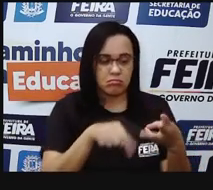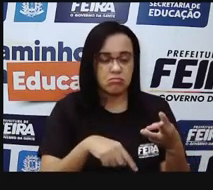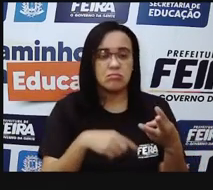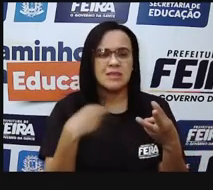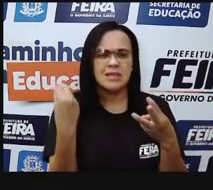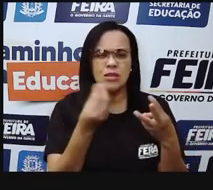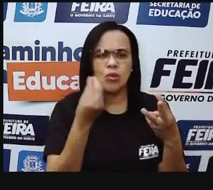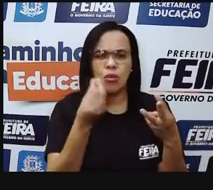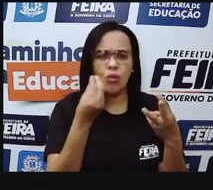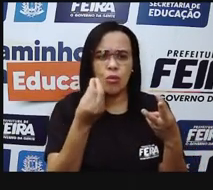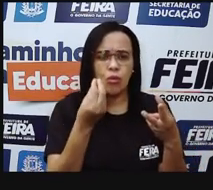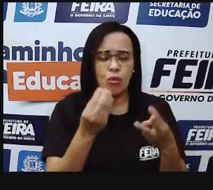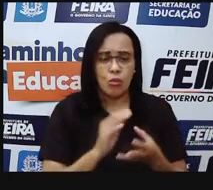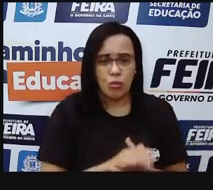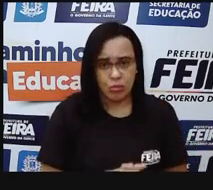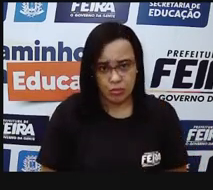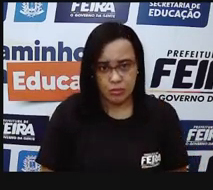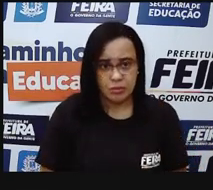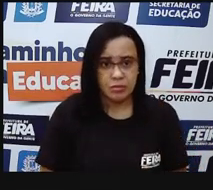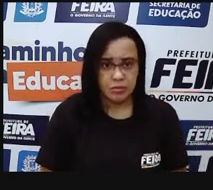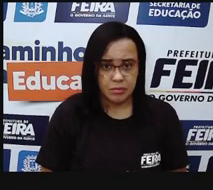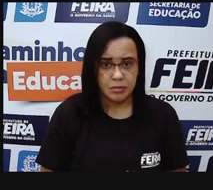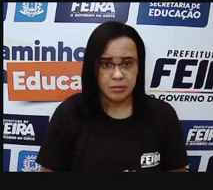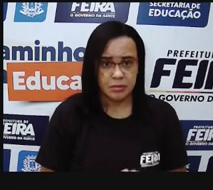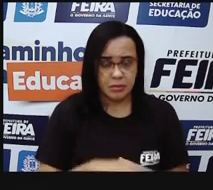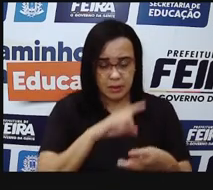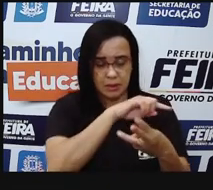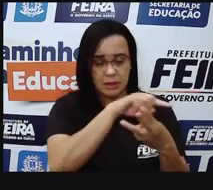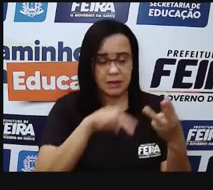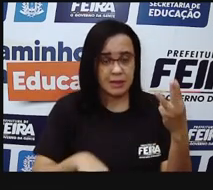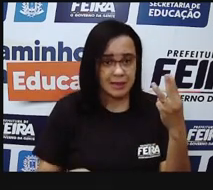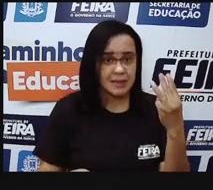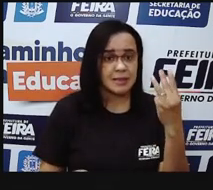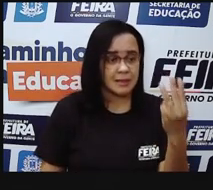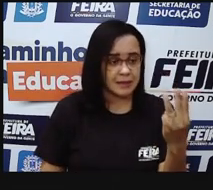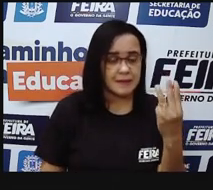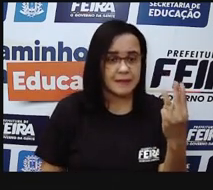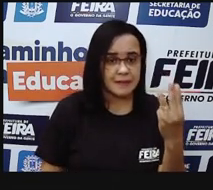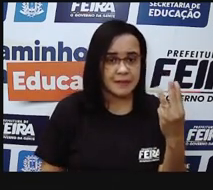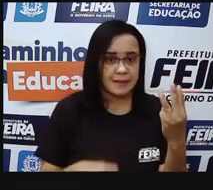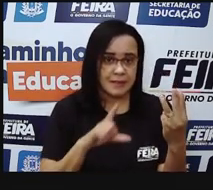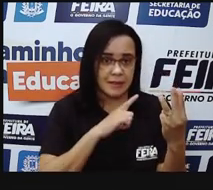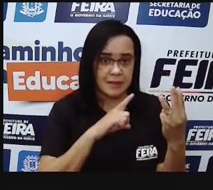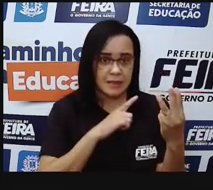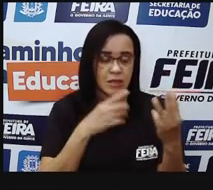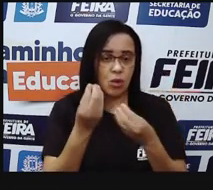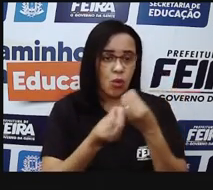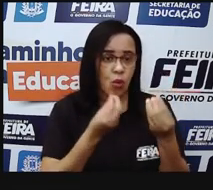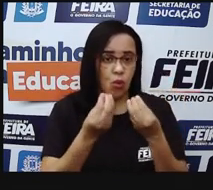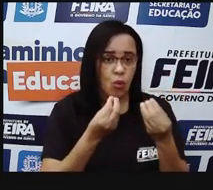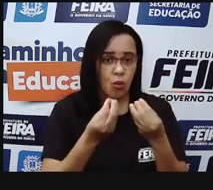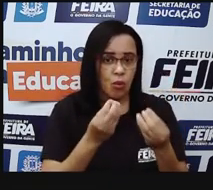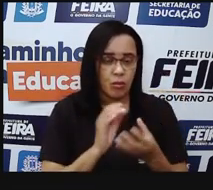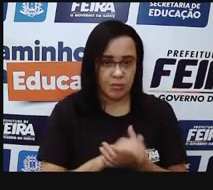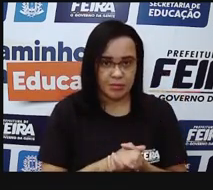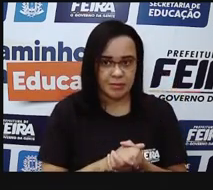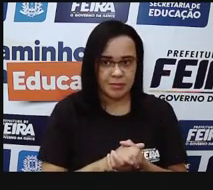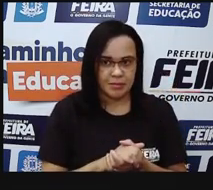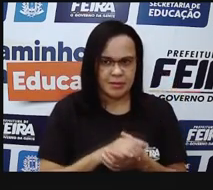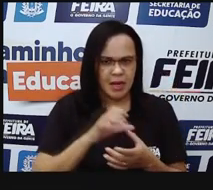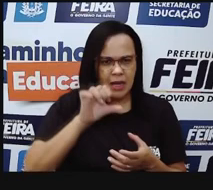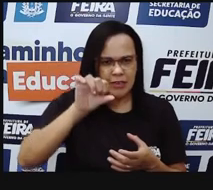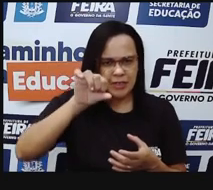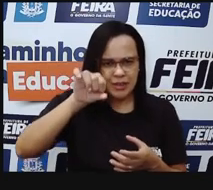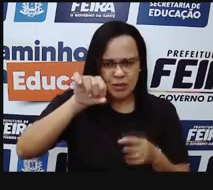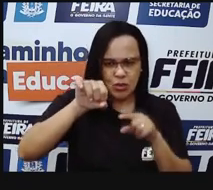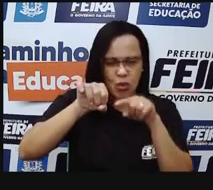fazem? Eles geram um movimento nessa estrutura aqui que parece um caramujo, né? Que é